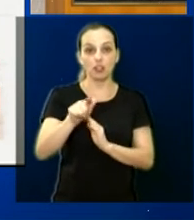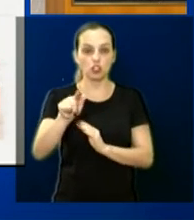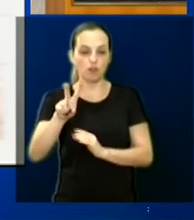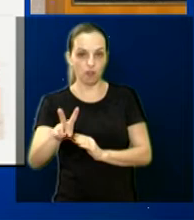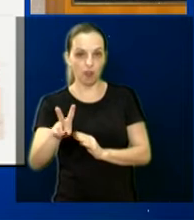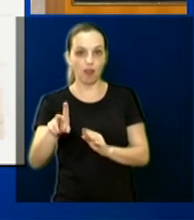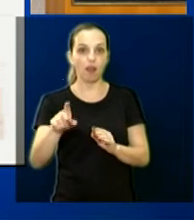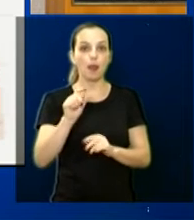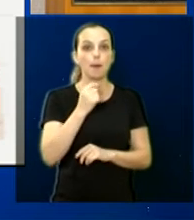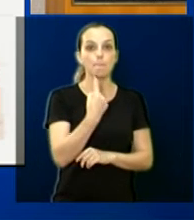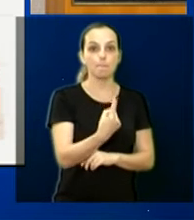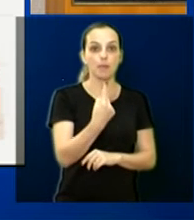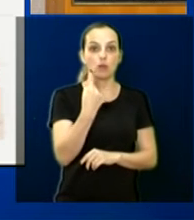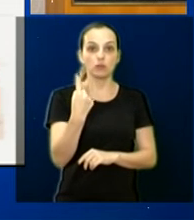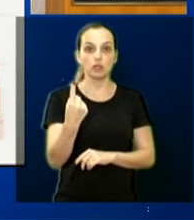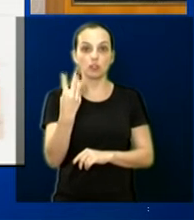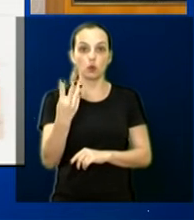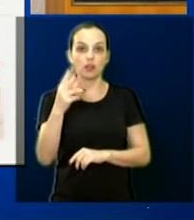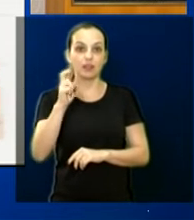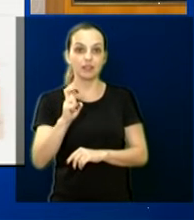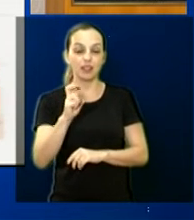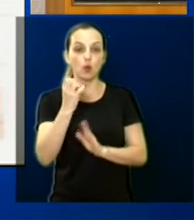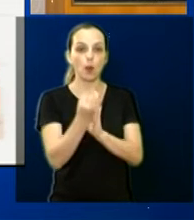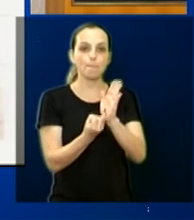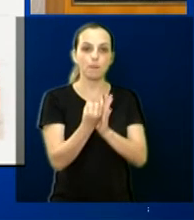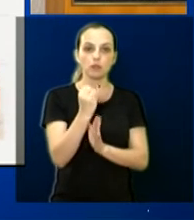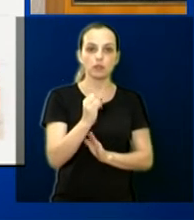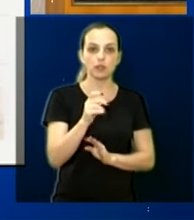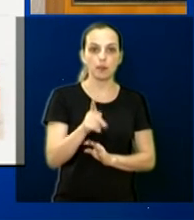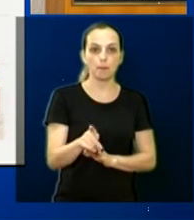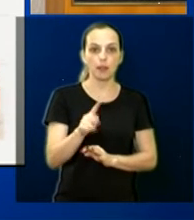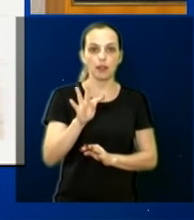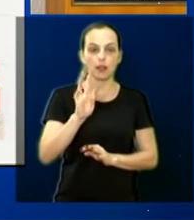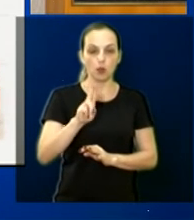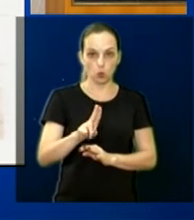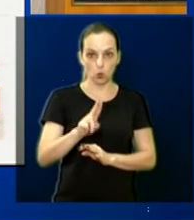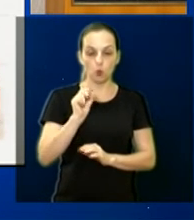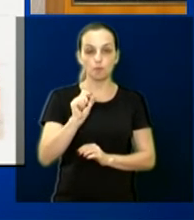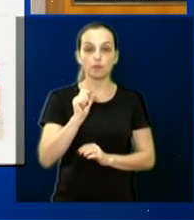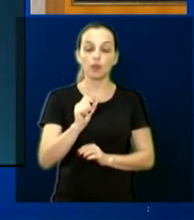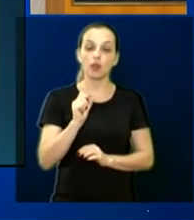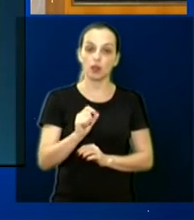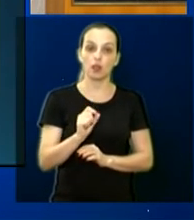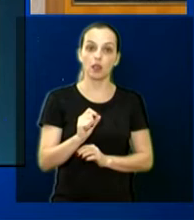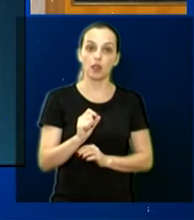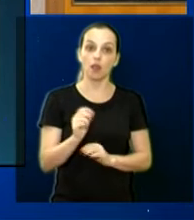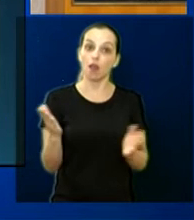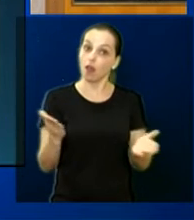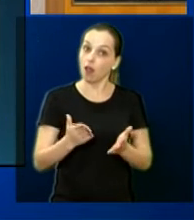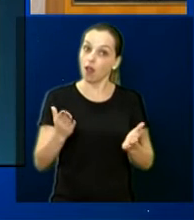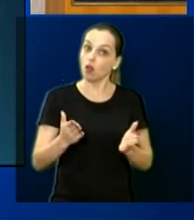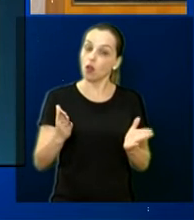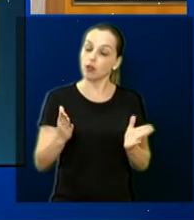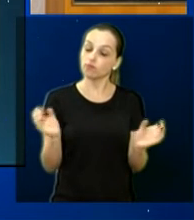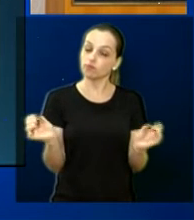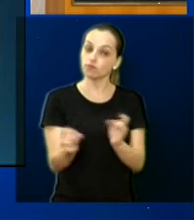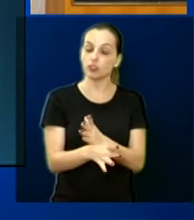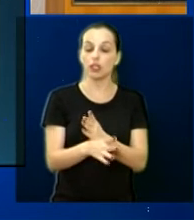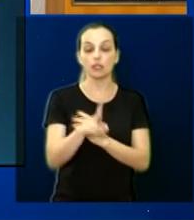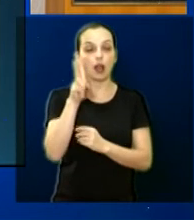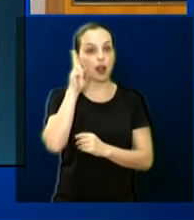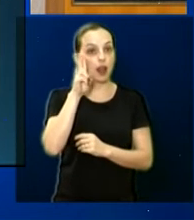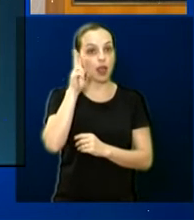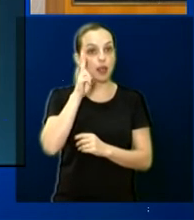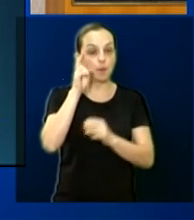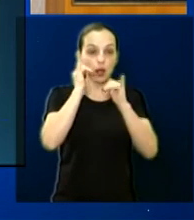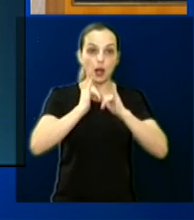E 1.145% do IPTU. E eu vou completar esse um minuto que me falta. Lembrando aqui da